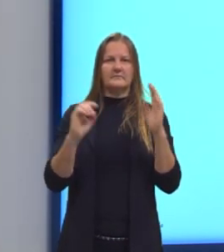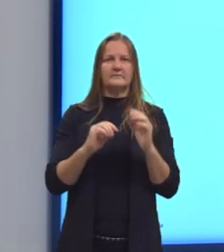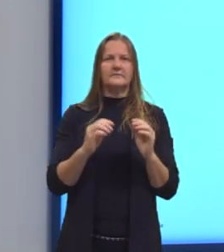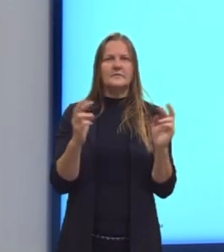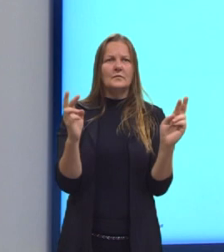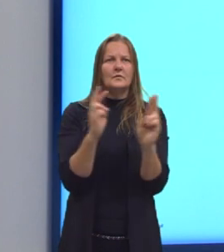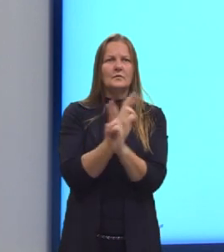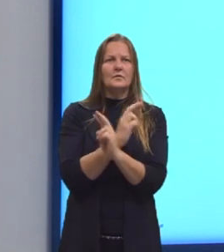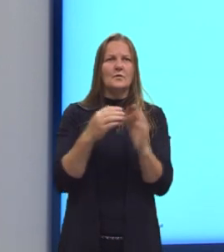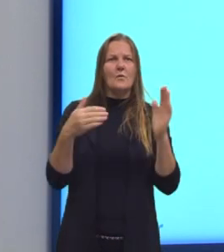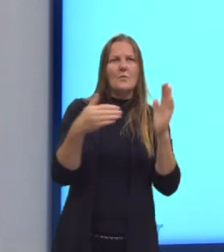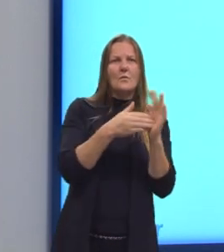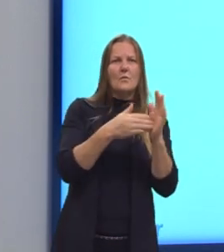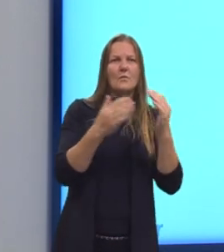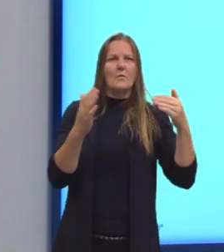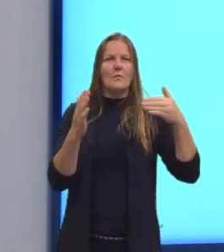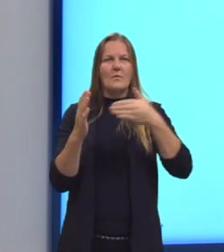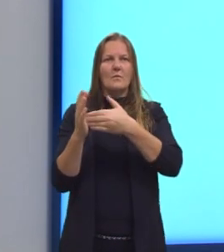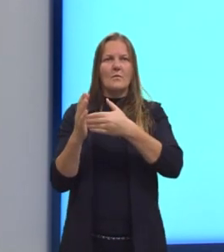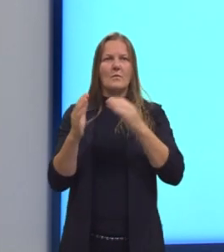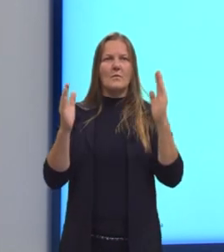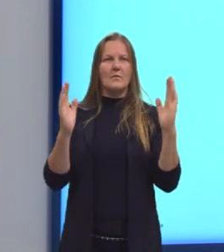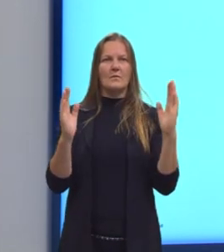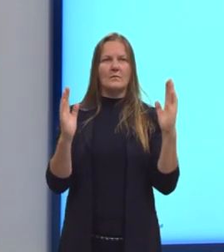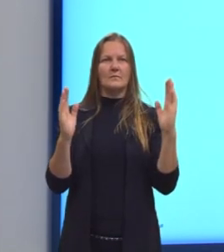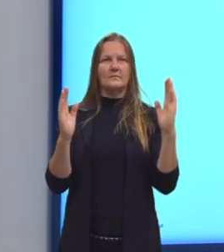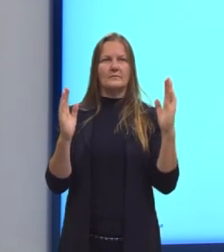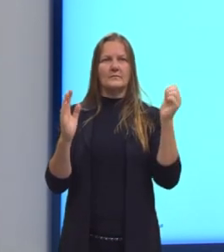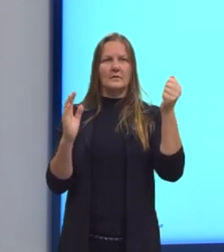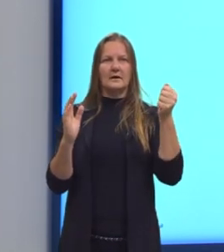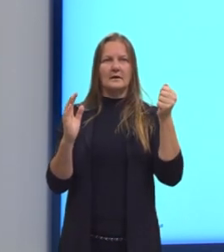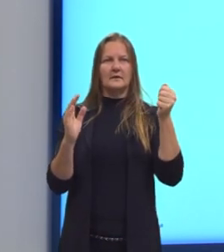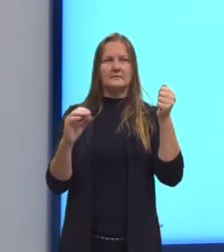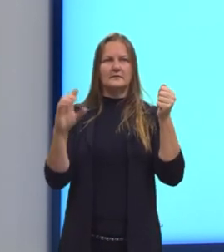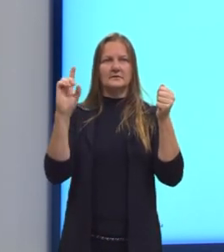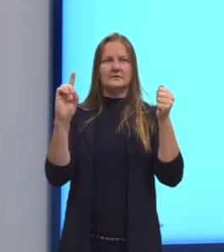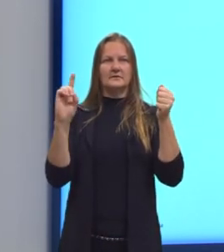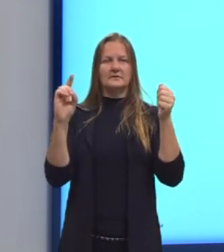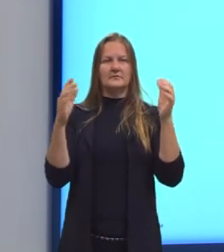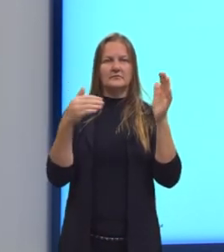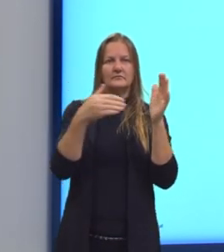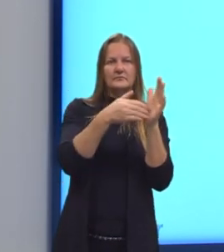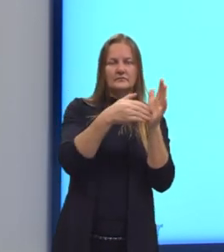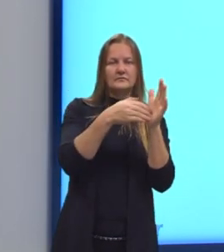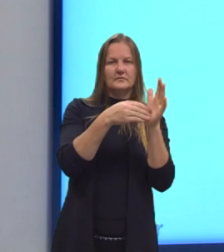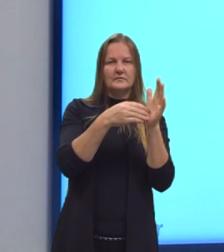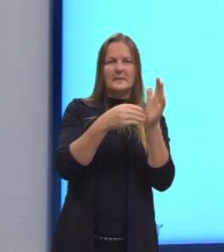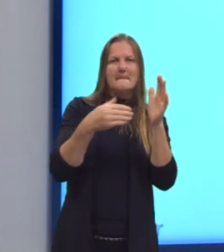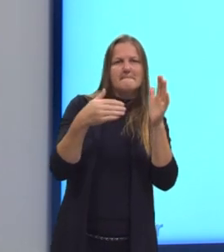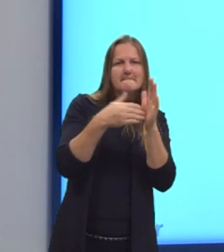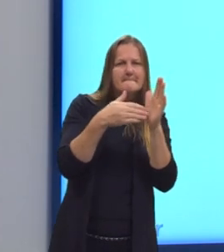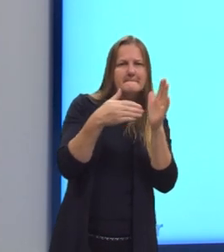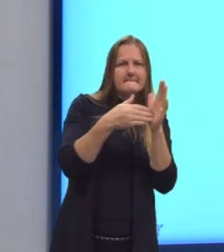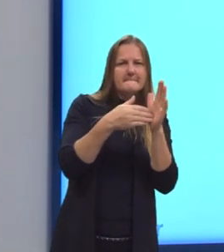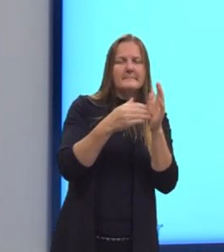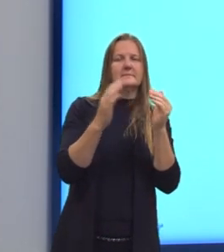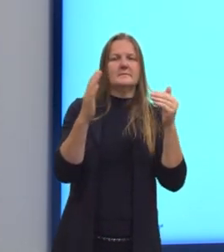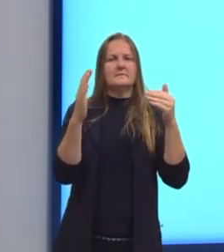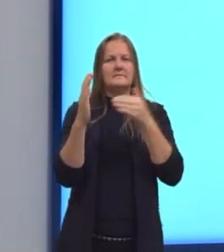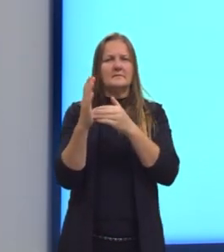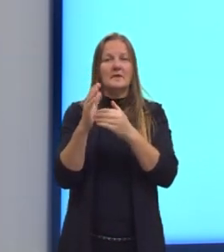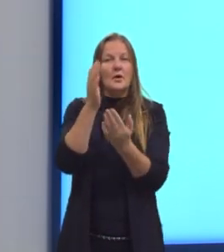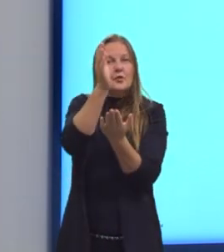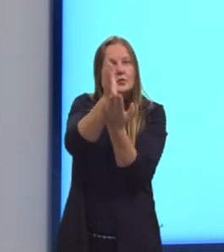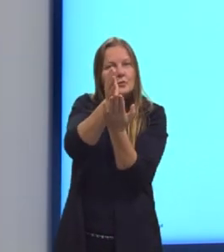Os extremos, então, as extremidades, o A e também o D. Já aqueles valores que estão nos meios,